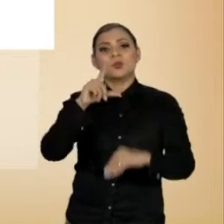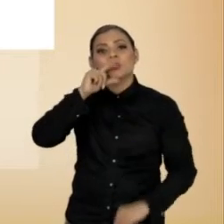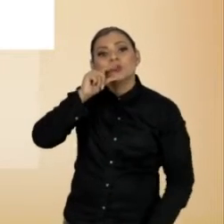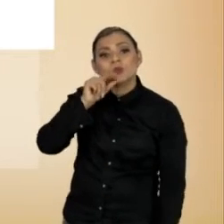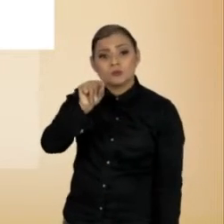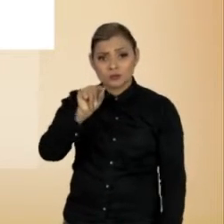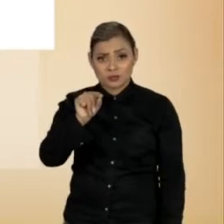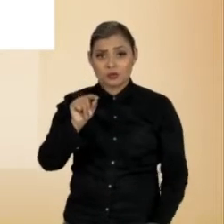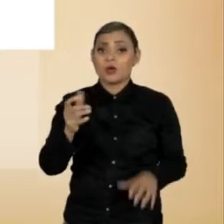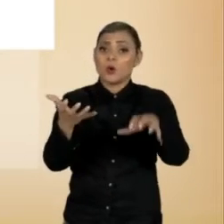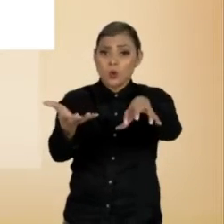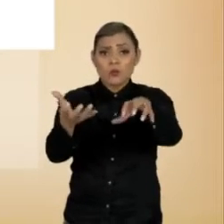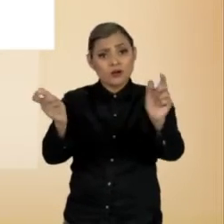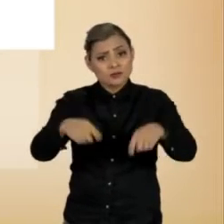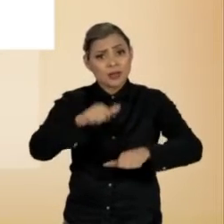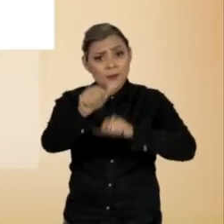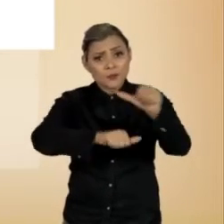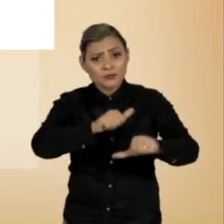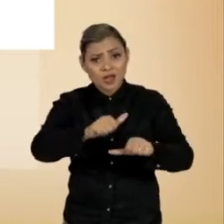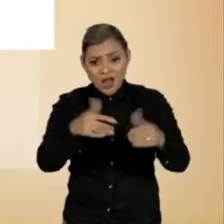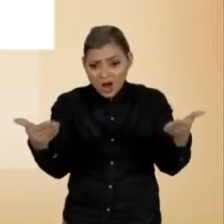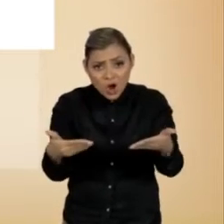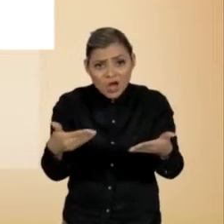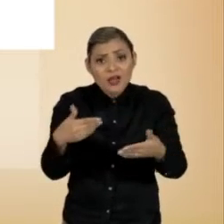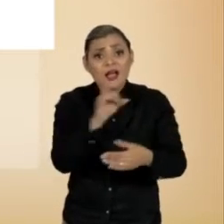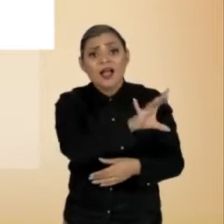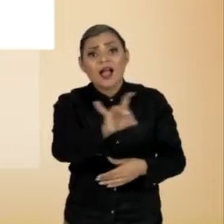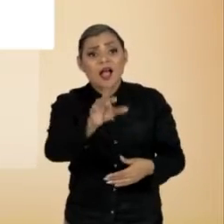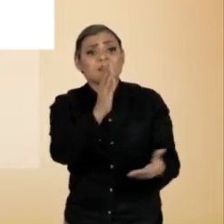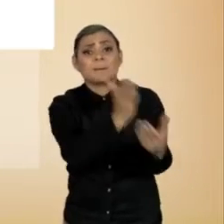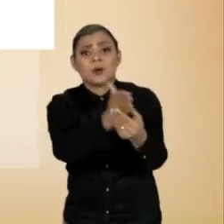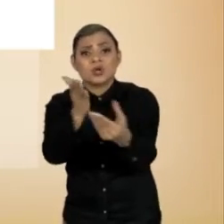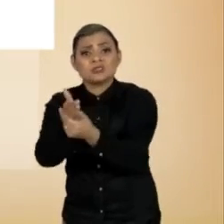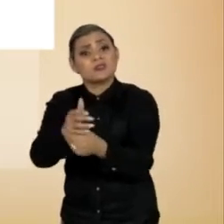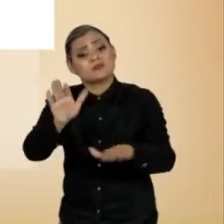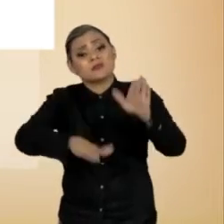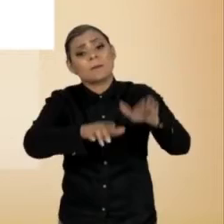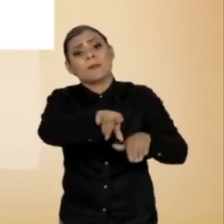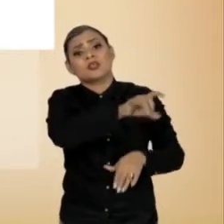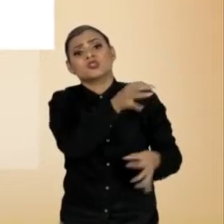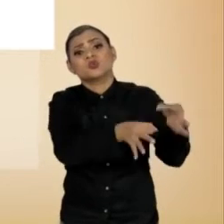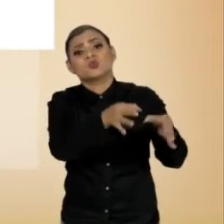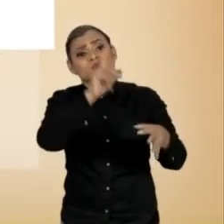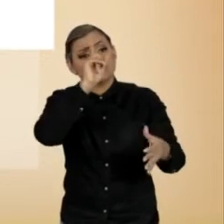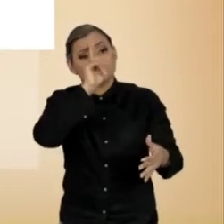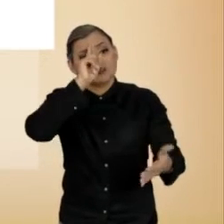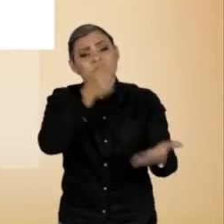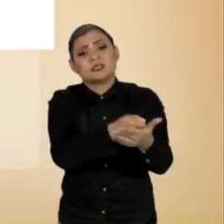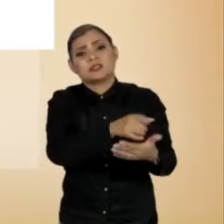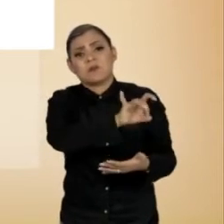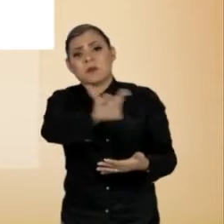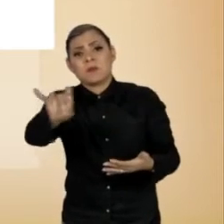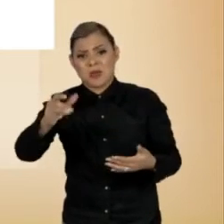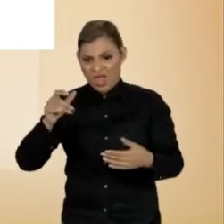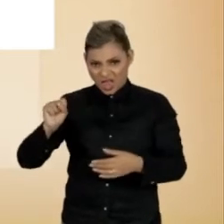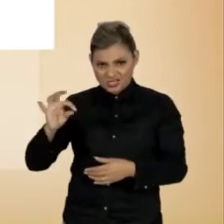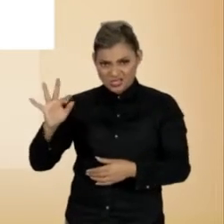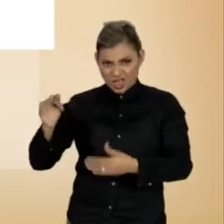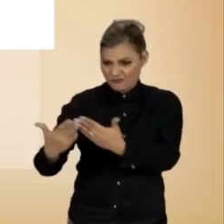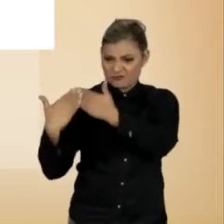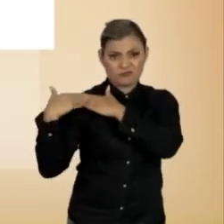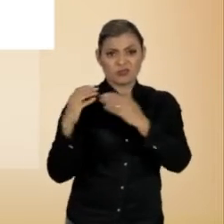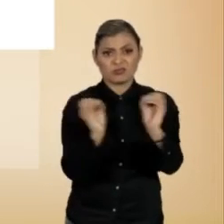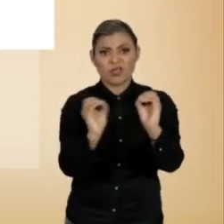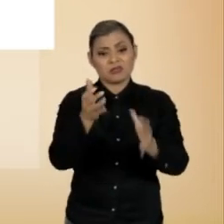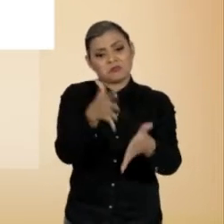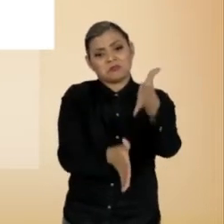Congresso pode mudar isso. Enquanto não, cada caso concreto dependerá dos juízes que condenaram e não do STF. Mãos lavadas,